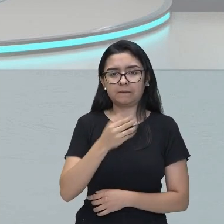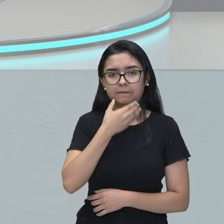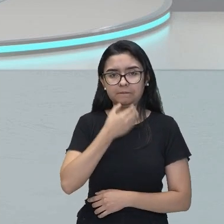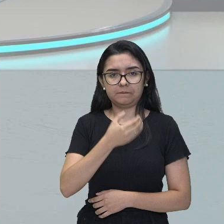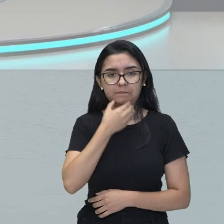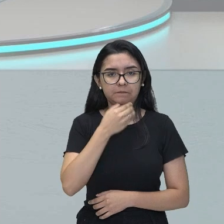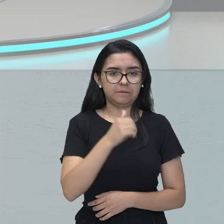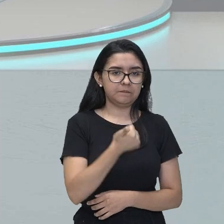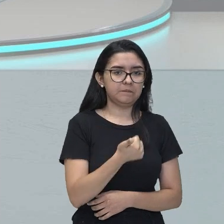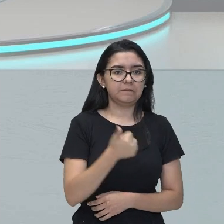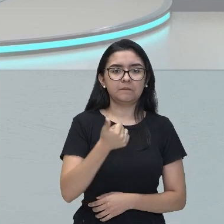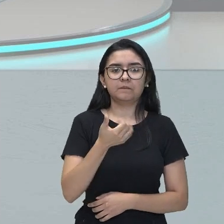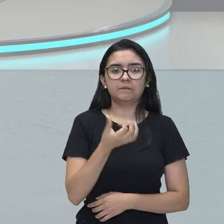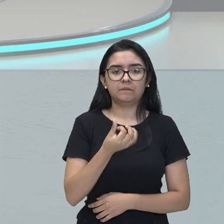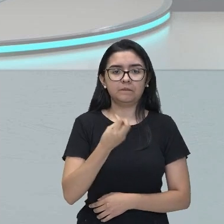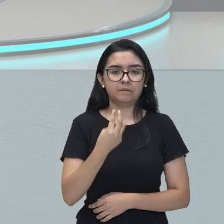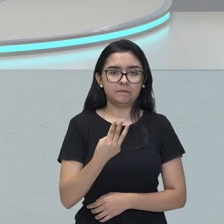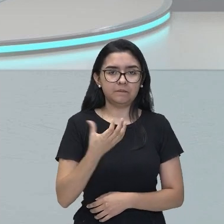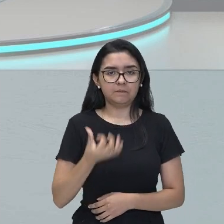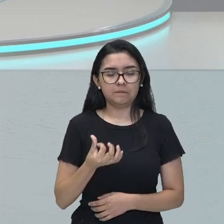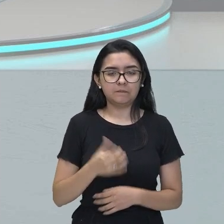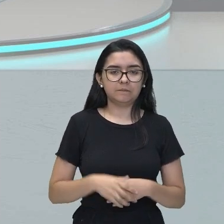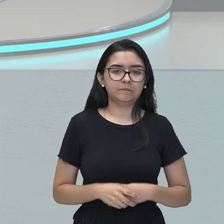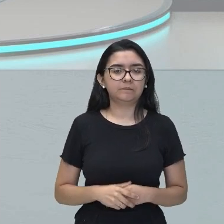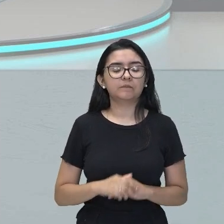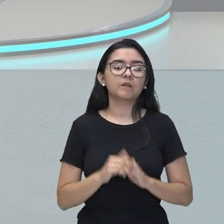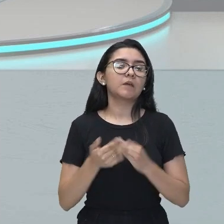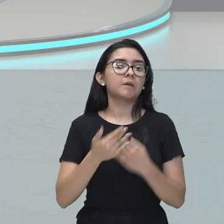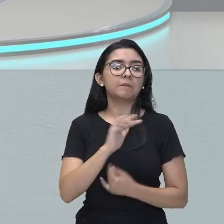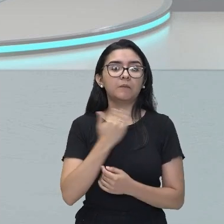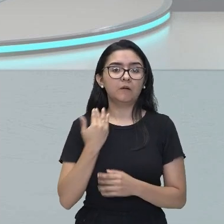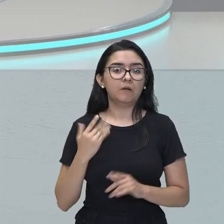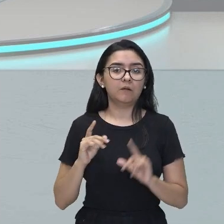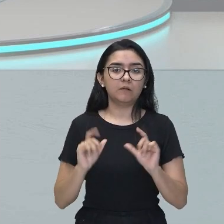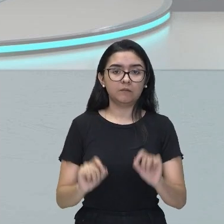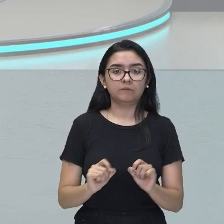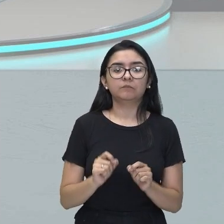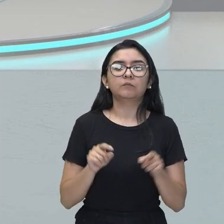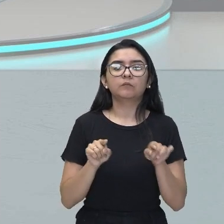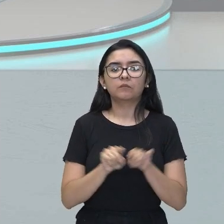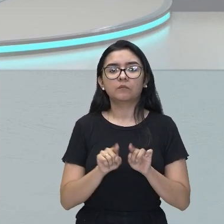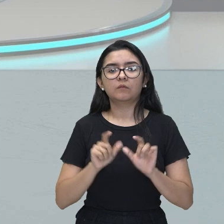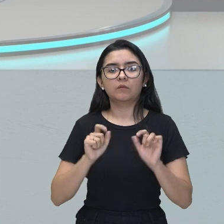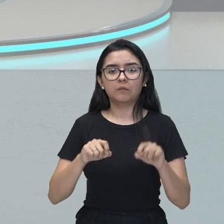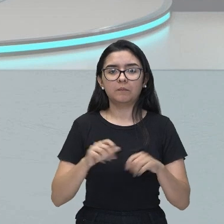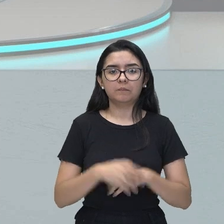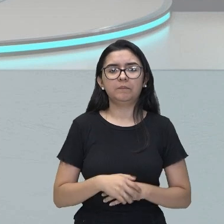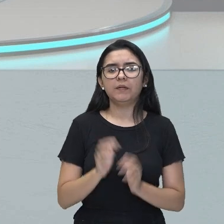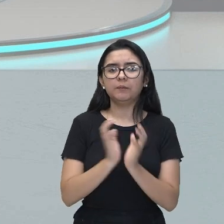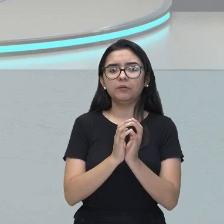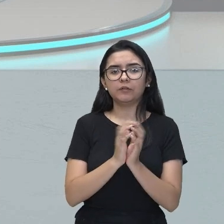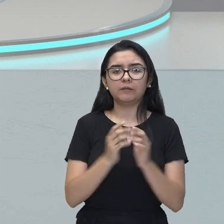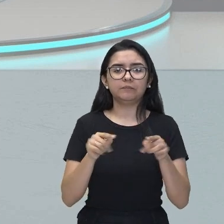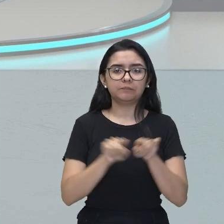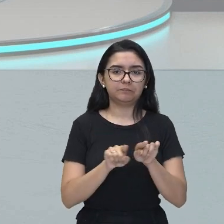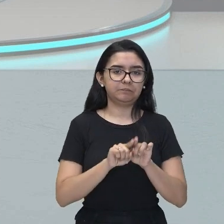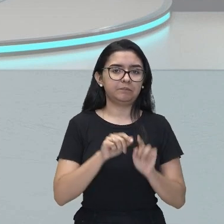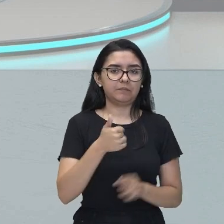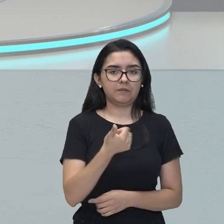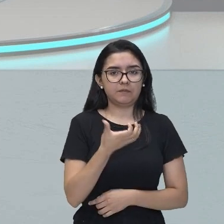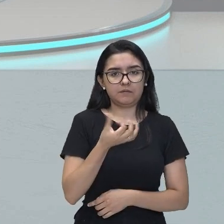1636 e faleceu no Recife, Pernambuco, em 1695.